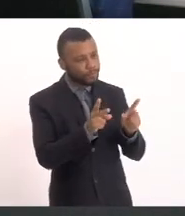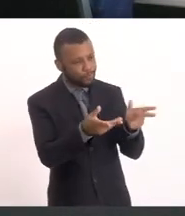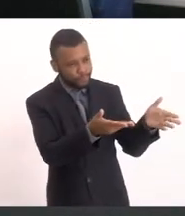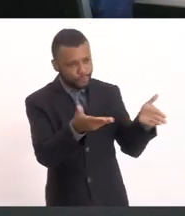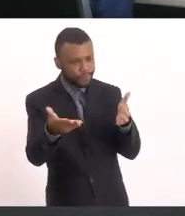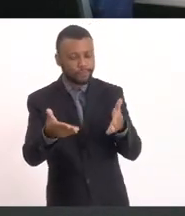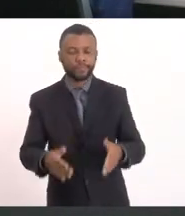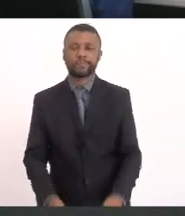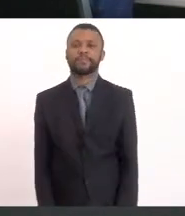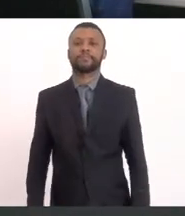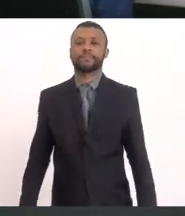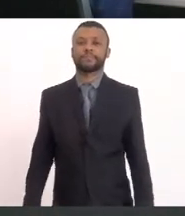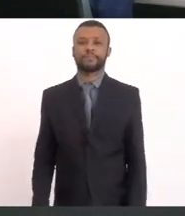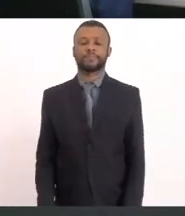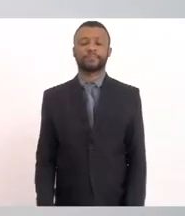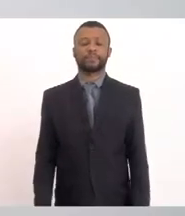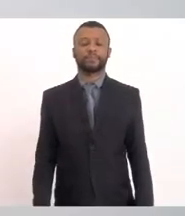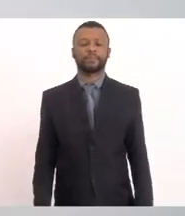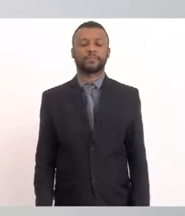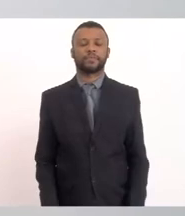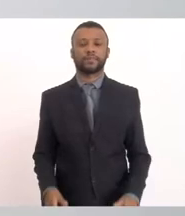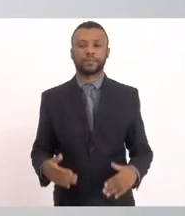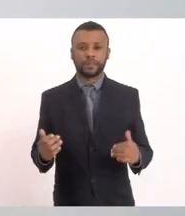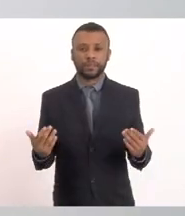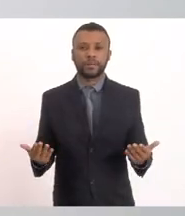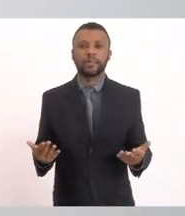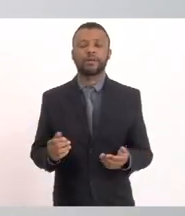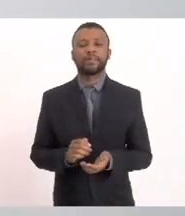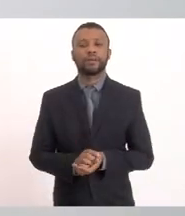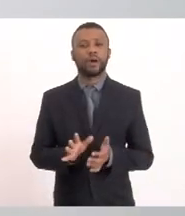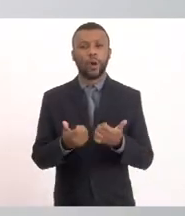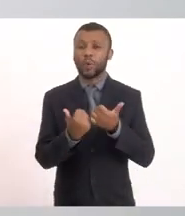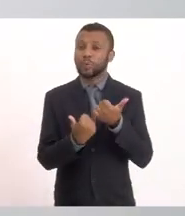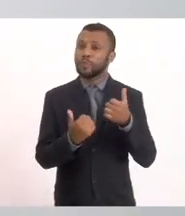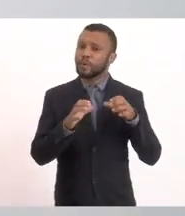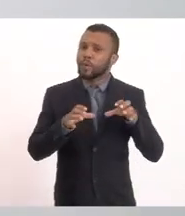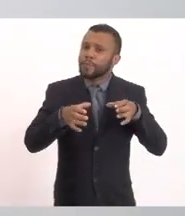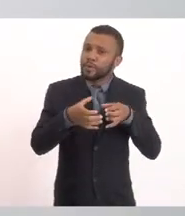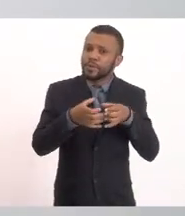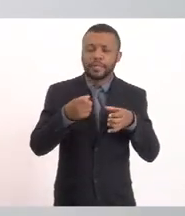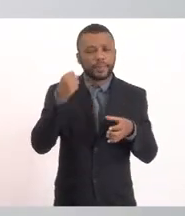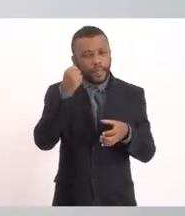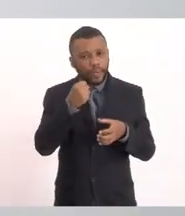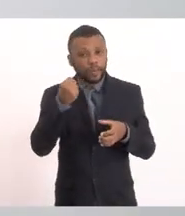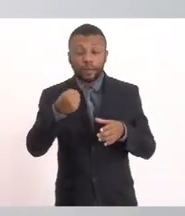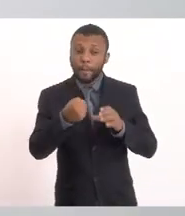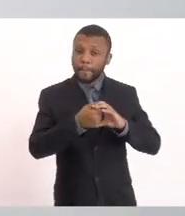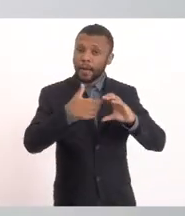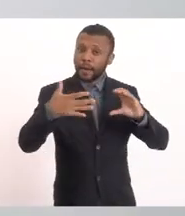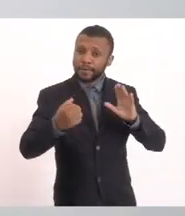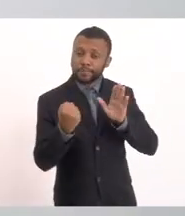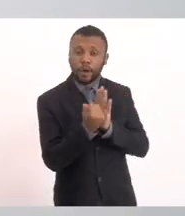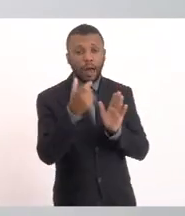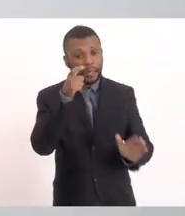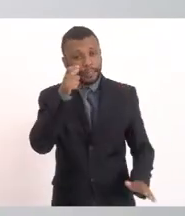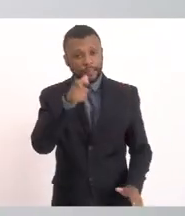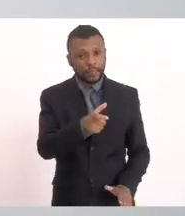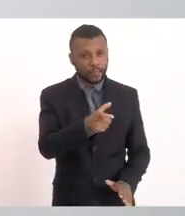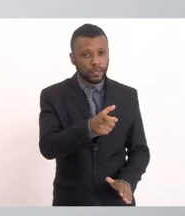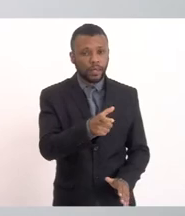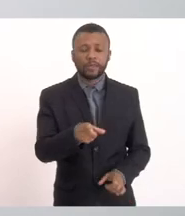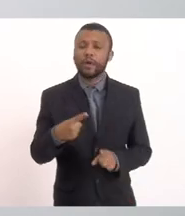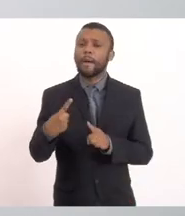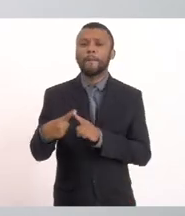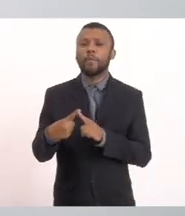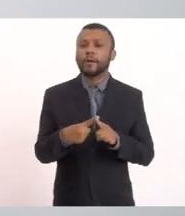Lagoa O subcomitê de Saquarema Tem uma característica Muito interessante Porque